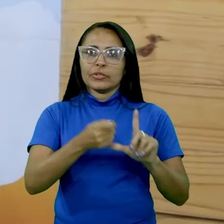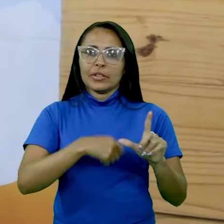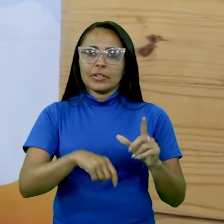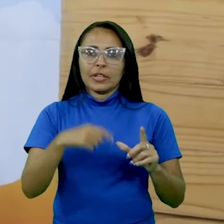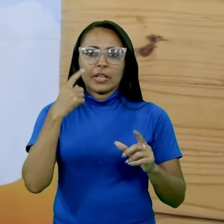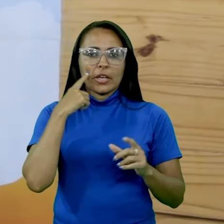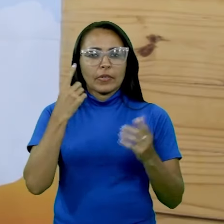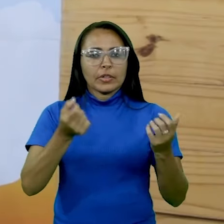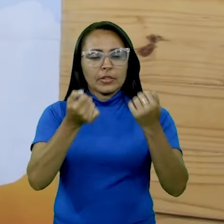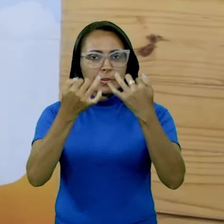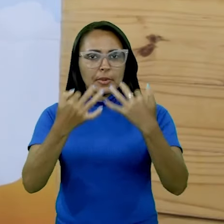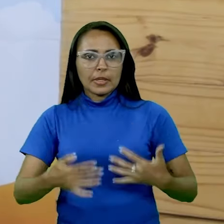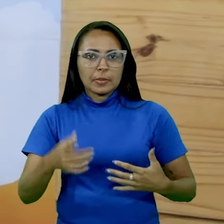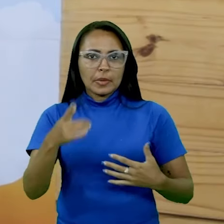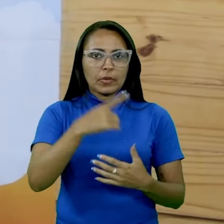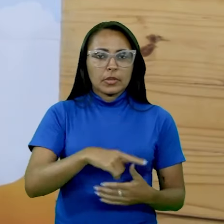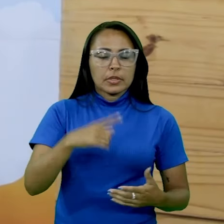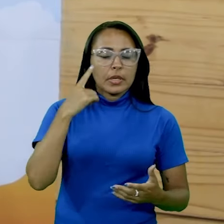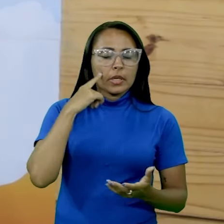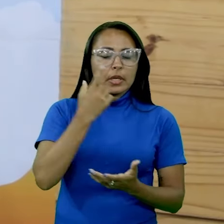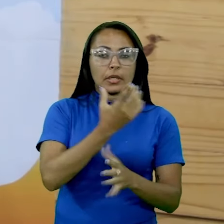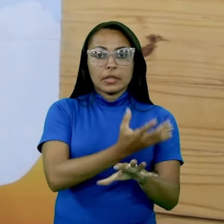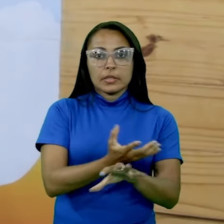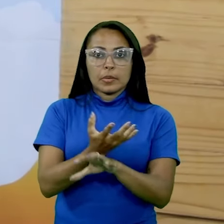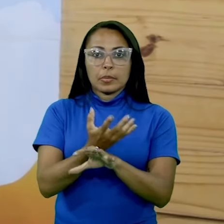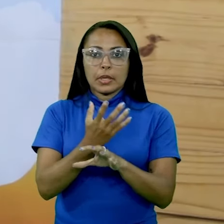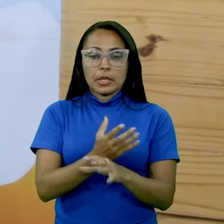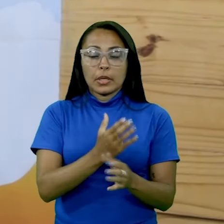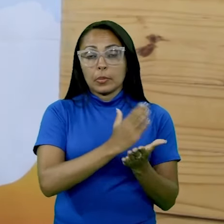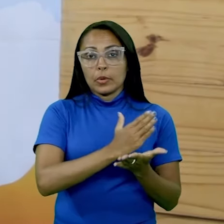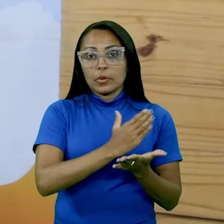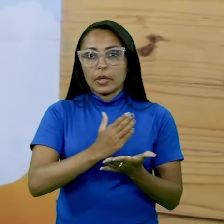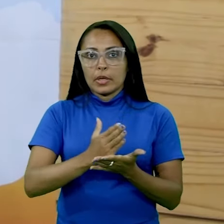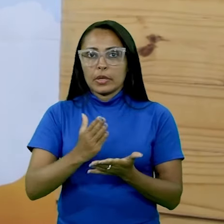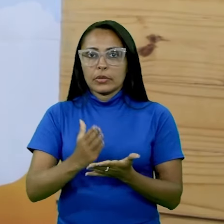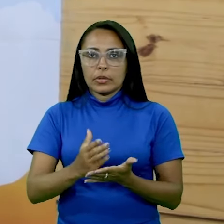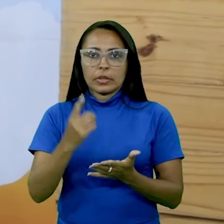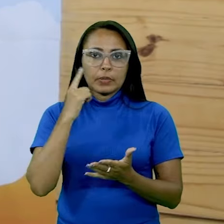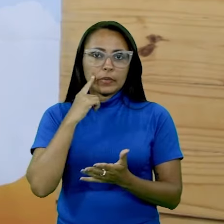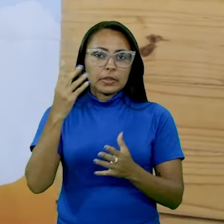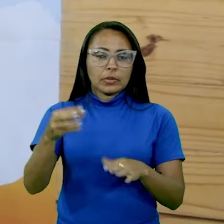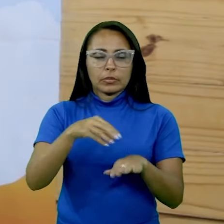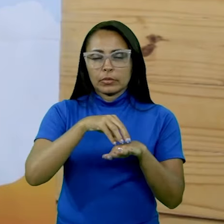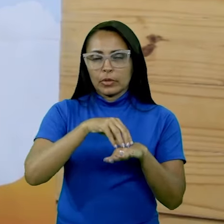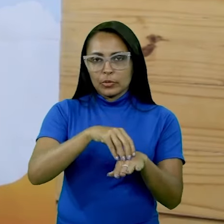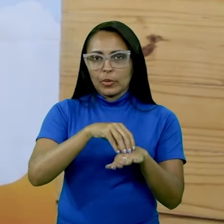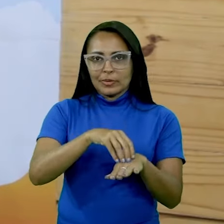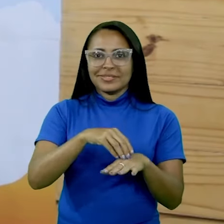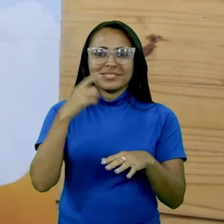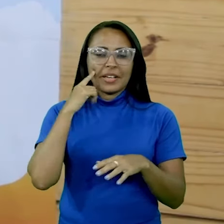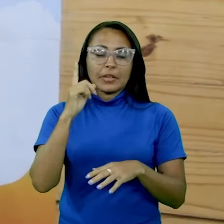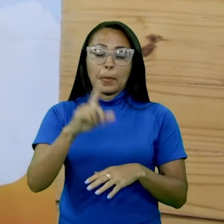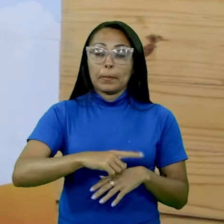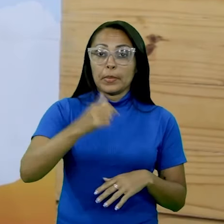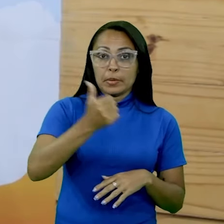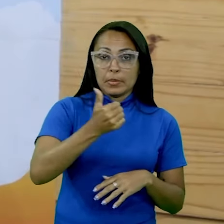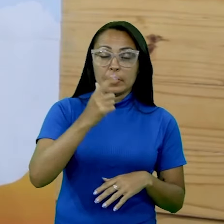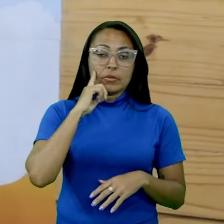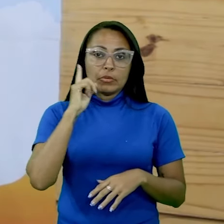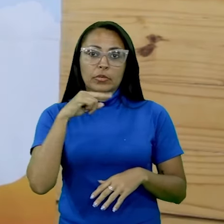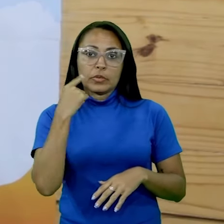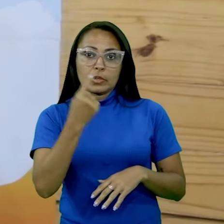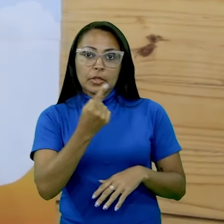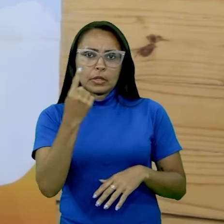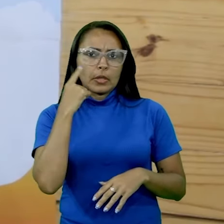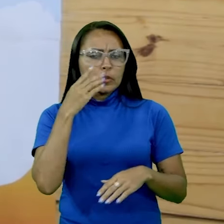trabalhar com vocês no modo Processos Logísticos na disciplina modais de transporte. Antes, nós pedimos que